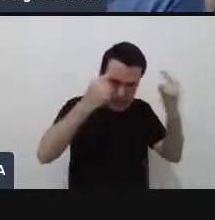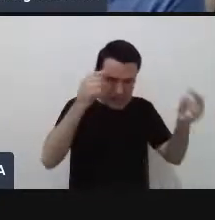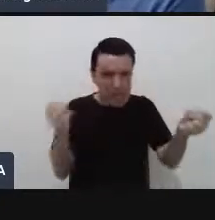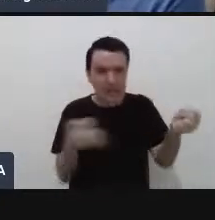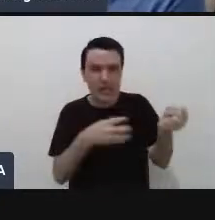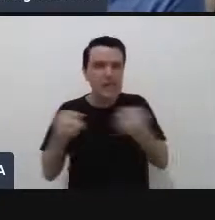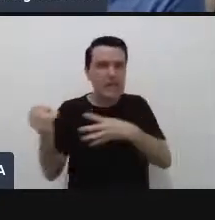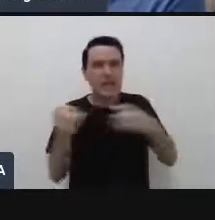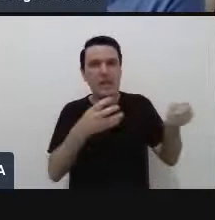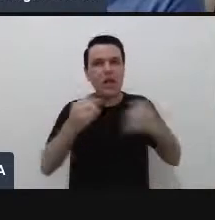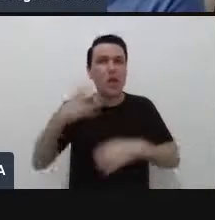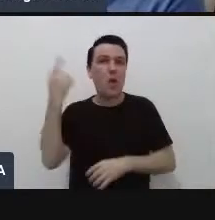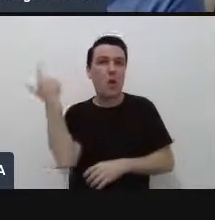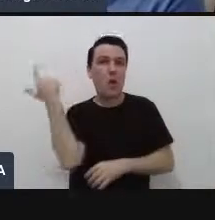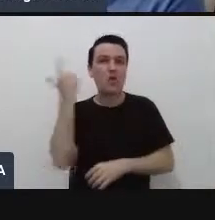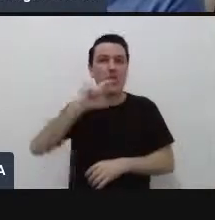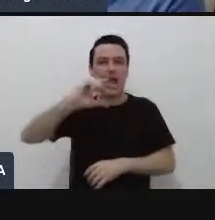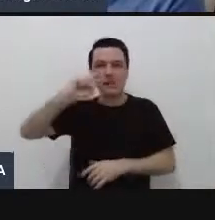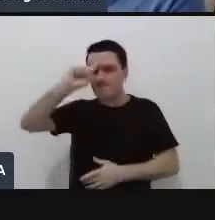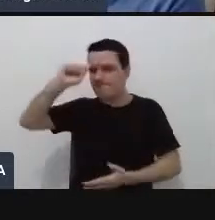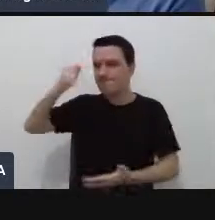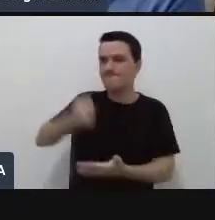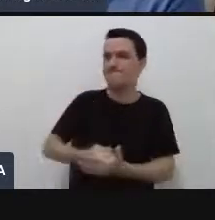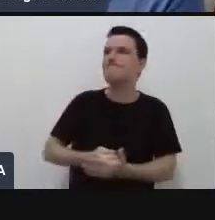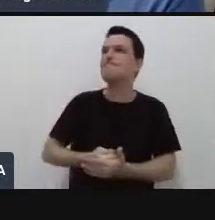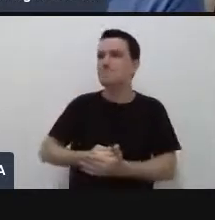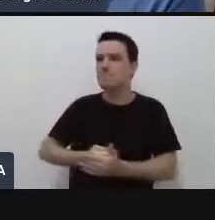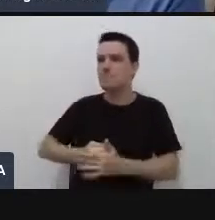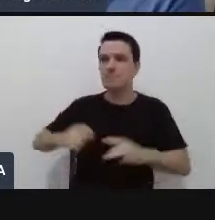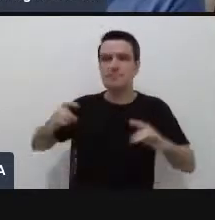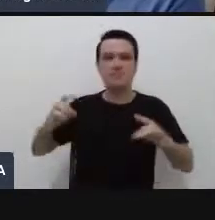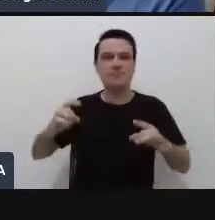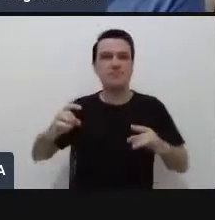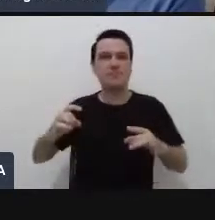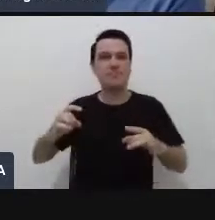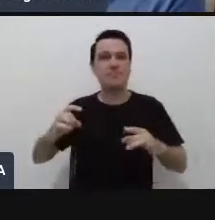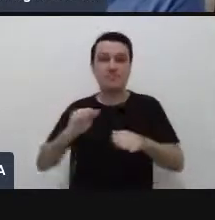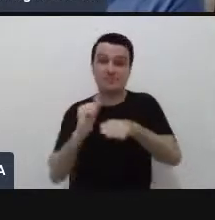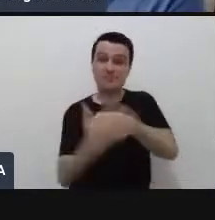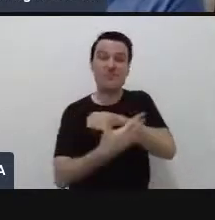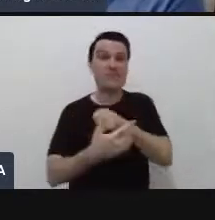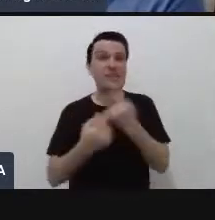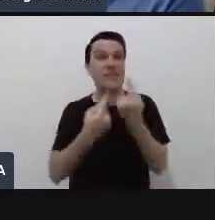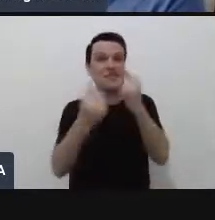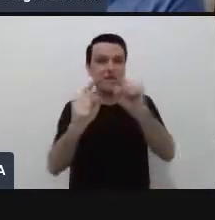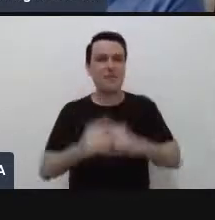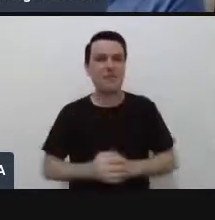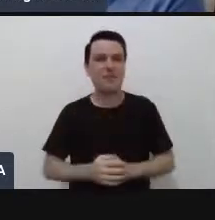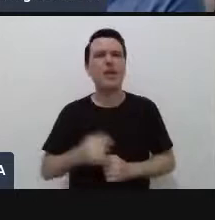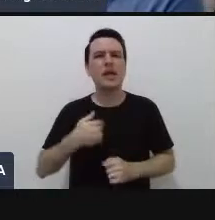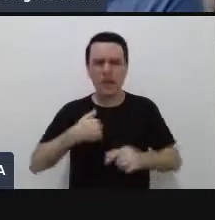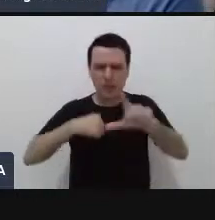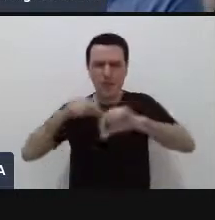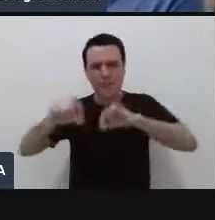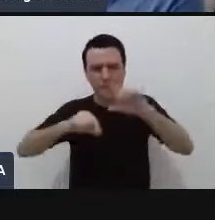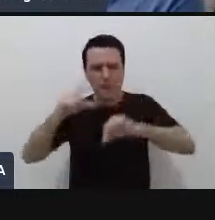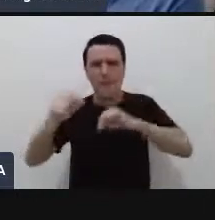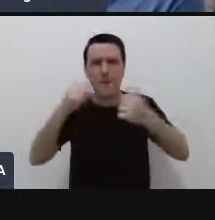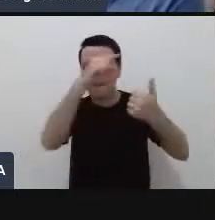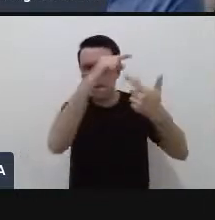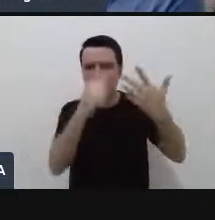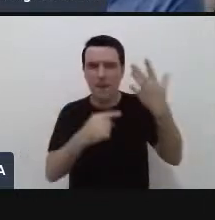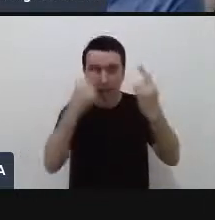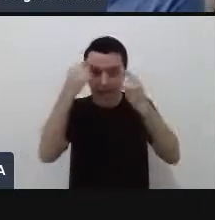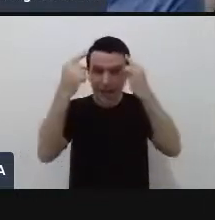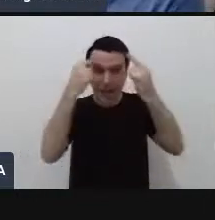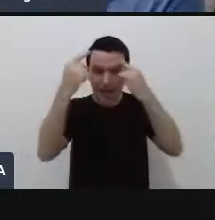resolver esse grande desafio social mundial. E aí, trouxe algumas dessas ideias aqui, algumas dessas iniciativas para